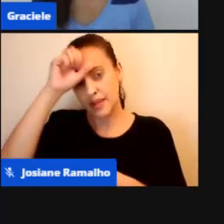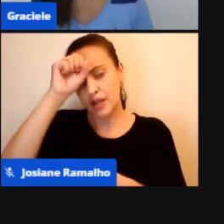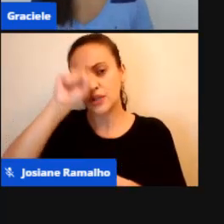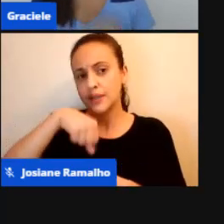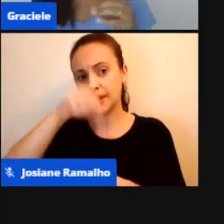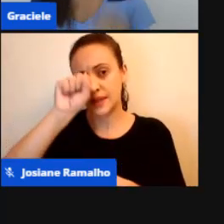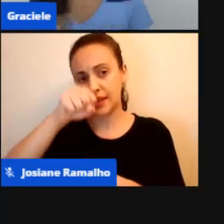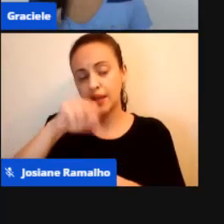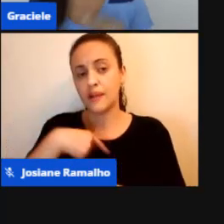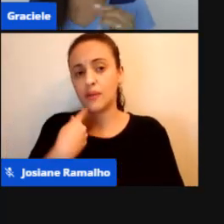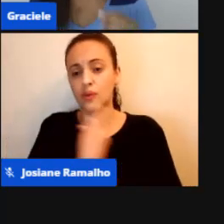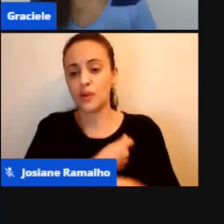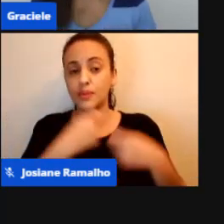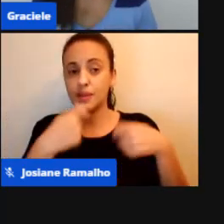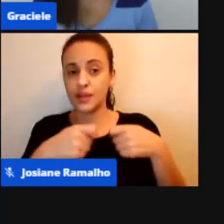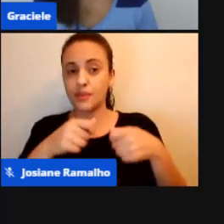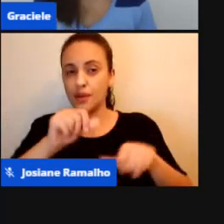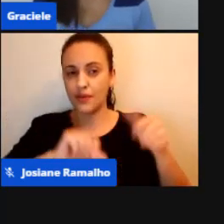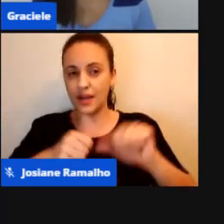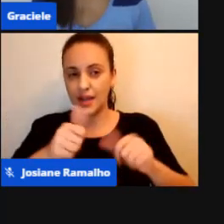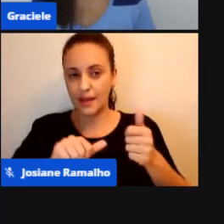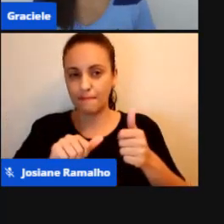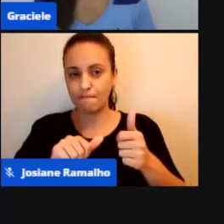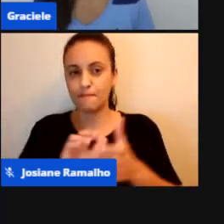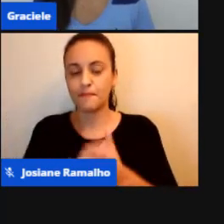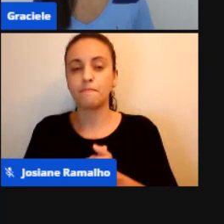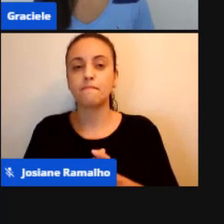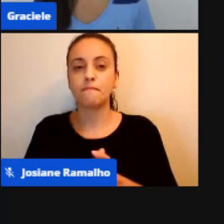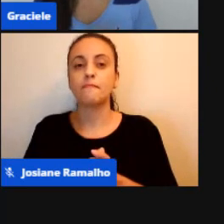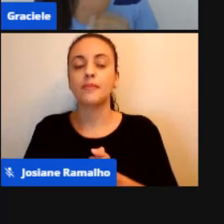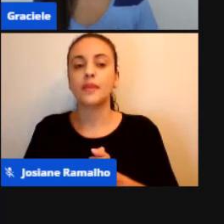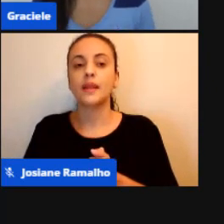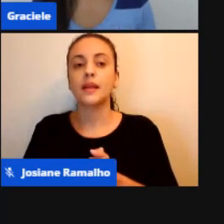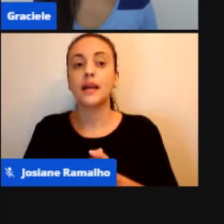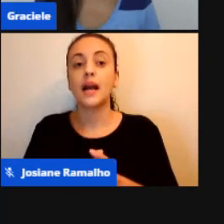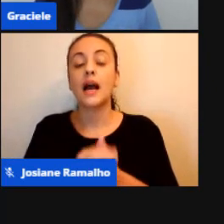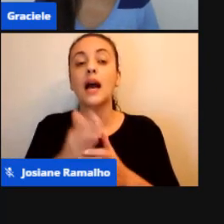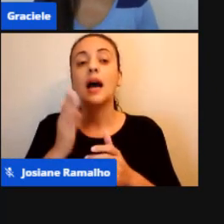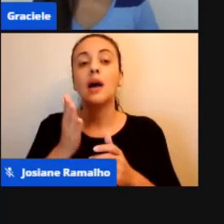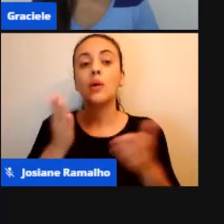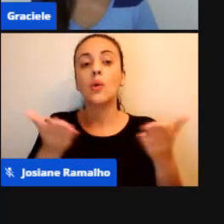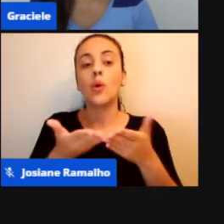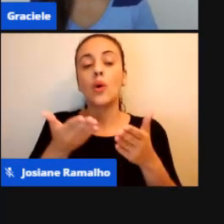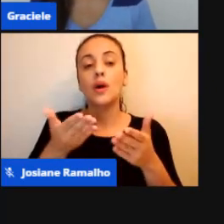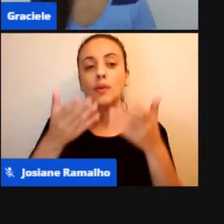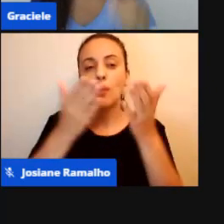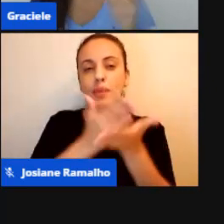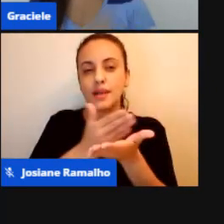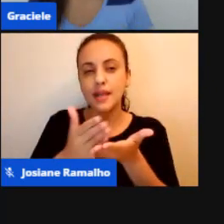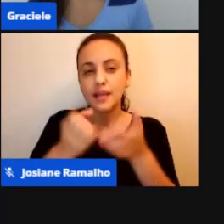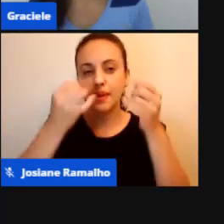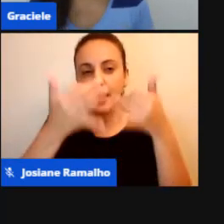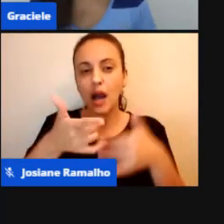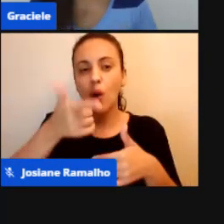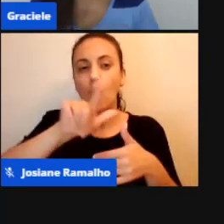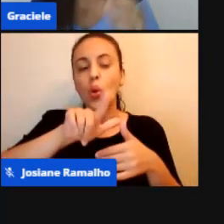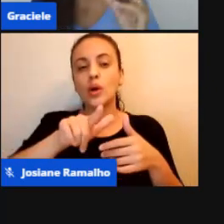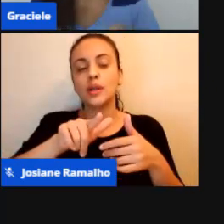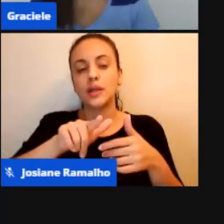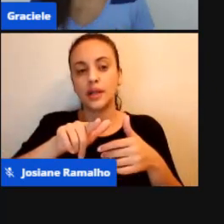Isso Nós vamos Passar Para um Próximo Slide Para falar De um Outro Tipo De avaliação Que o Professor